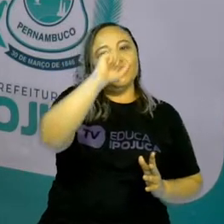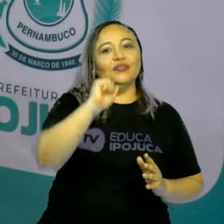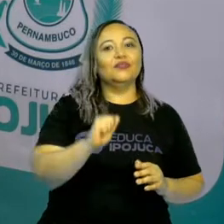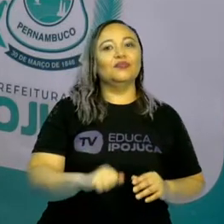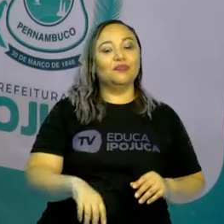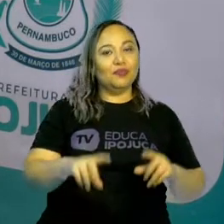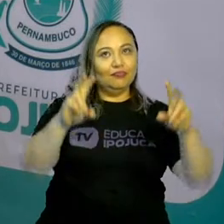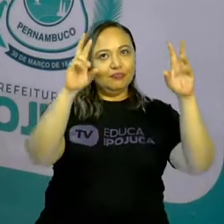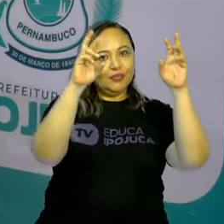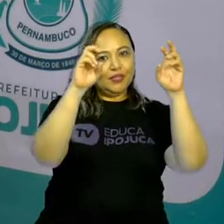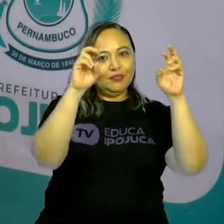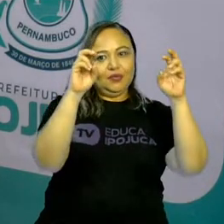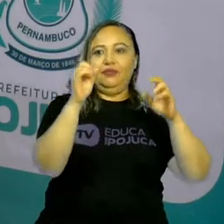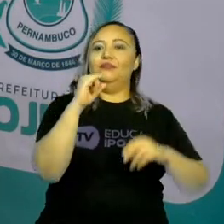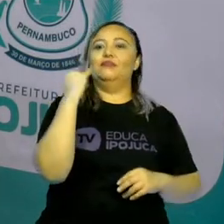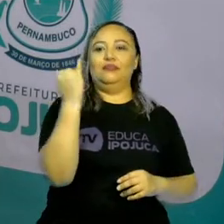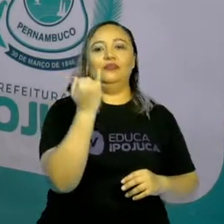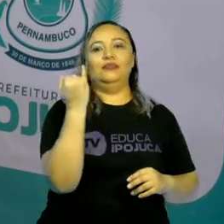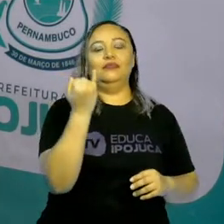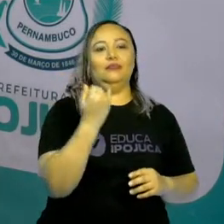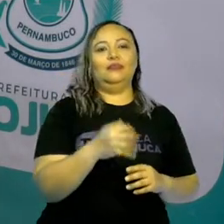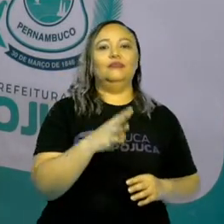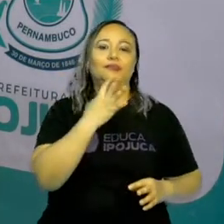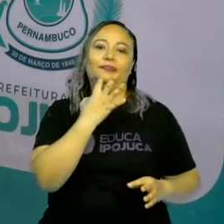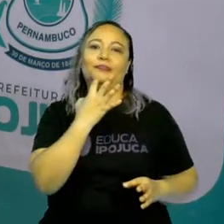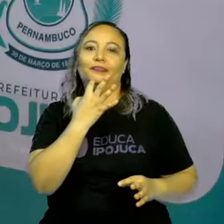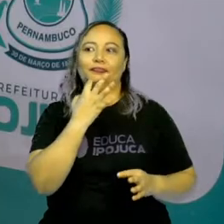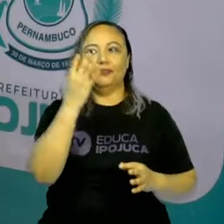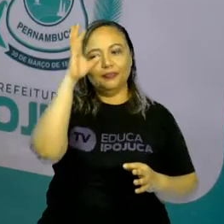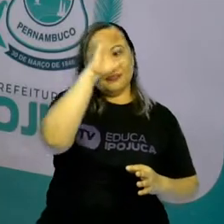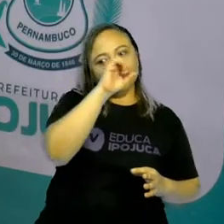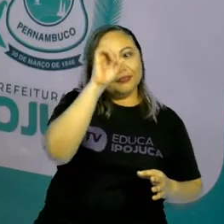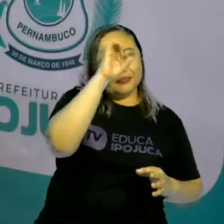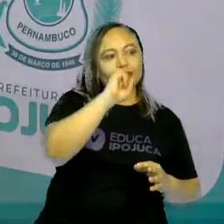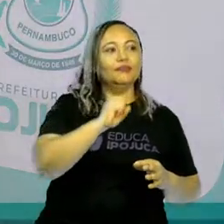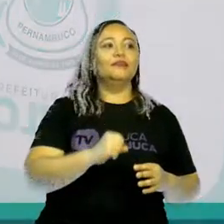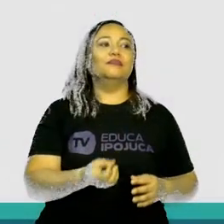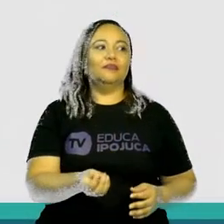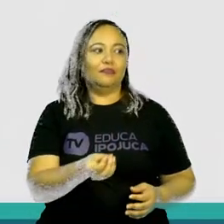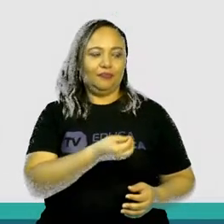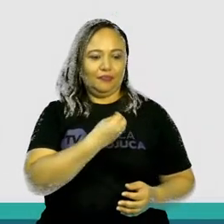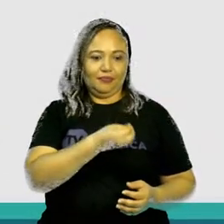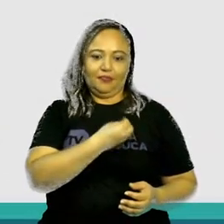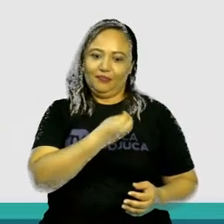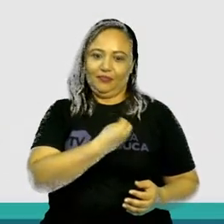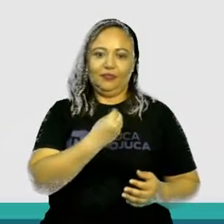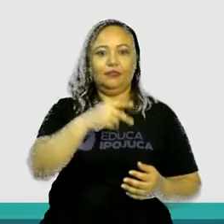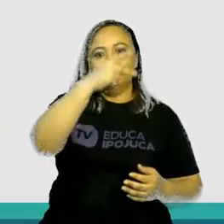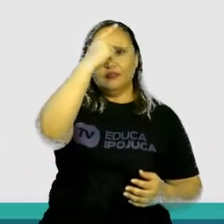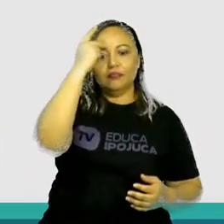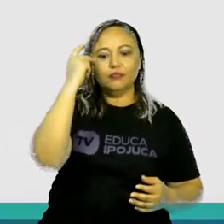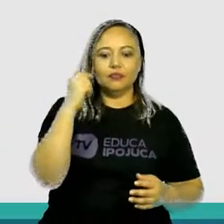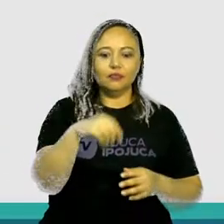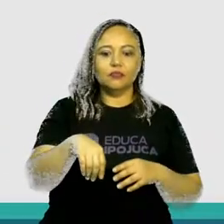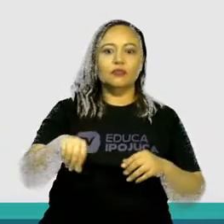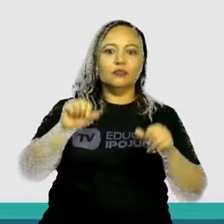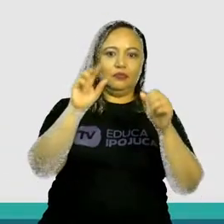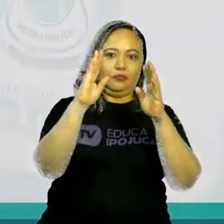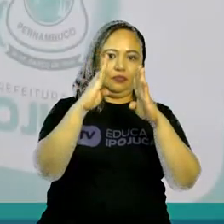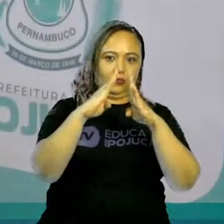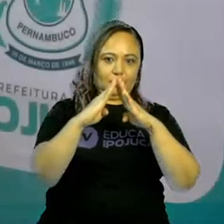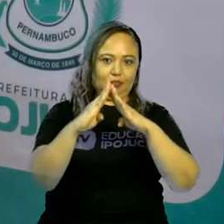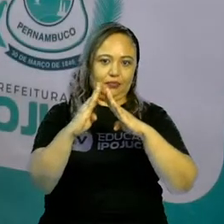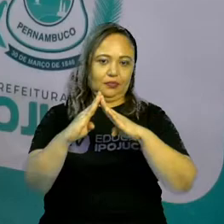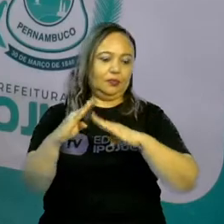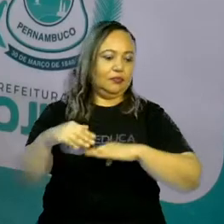um tema importante para conhecermos e aprendermos sobre ribeirinhos. Sabe o que é ribeirinhos?